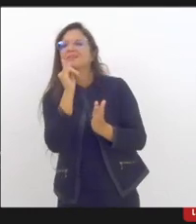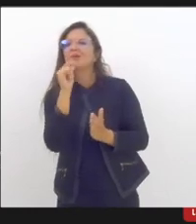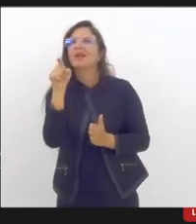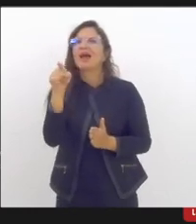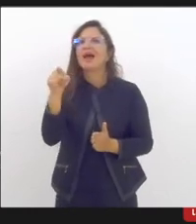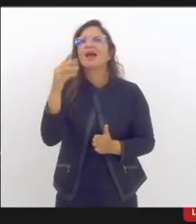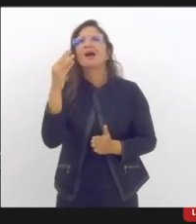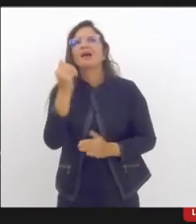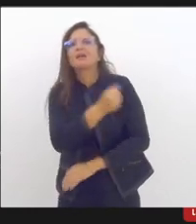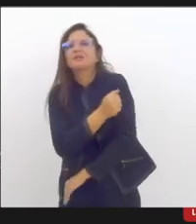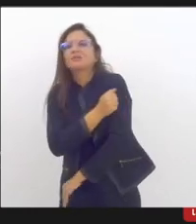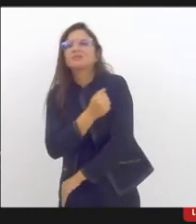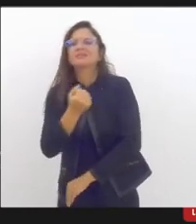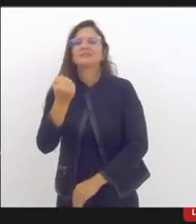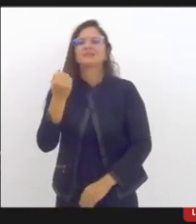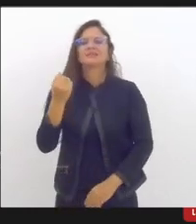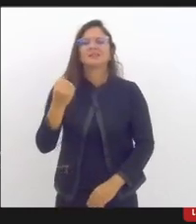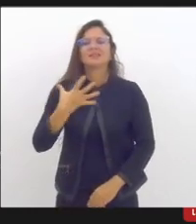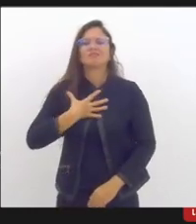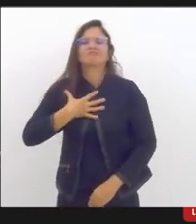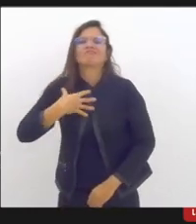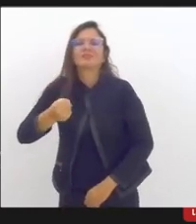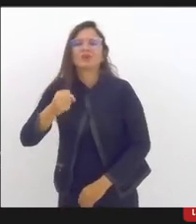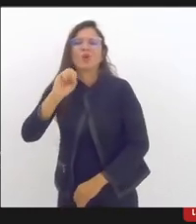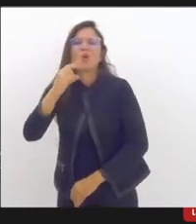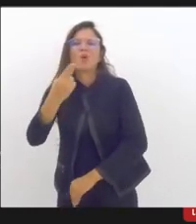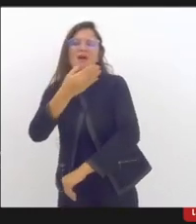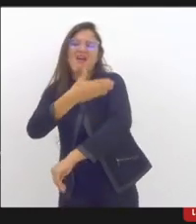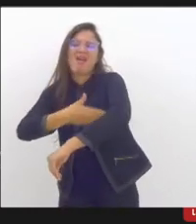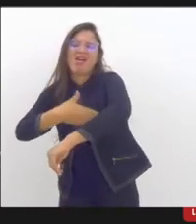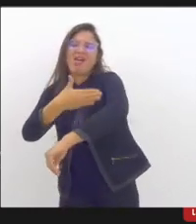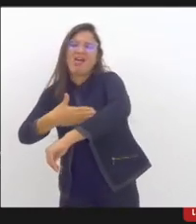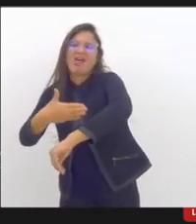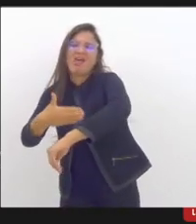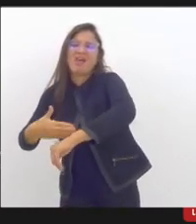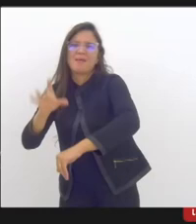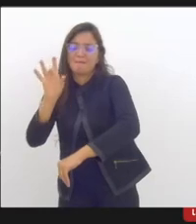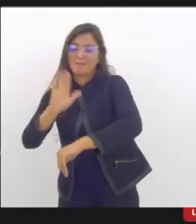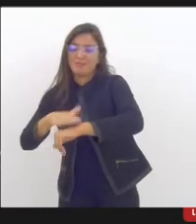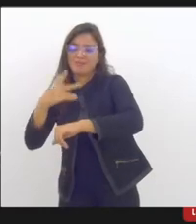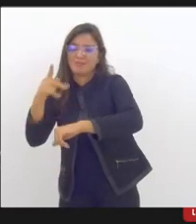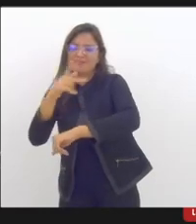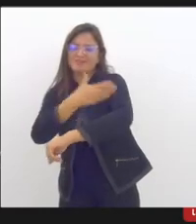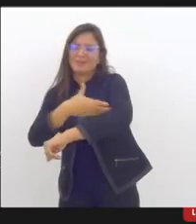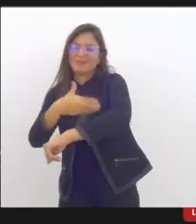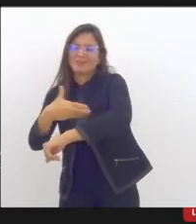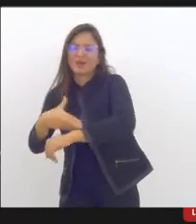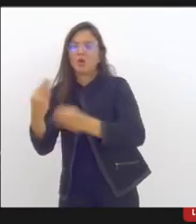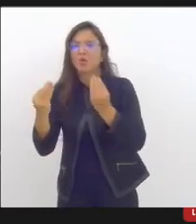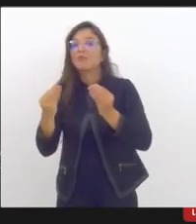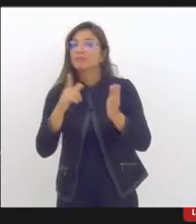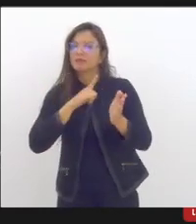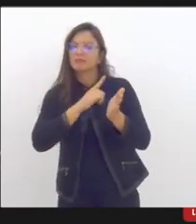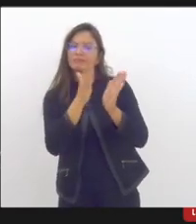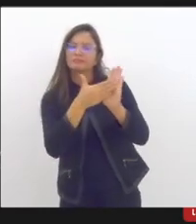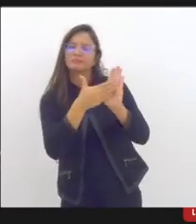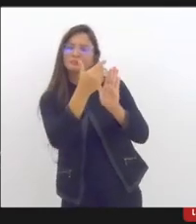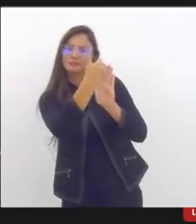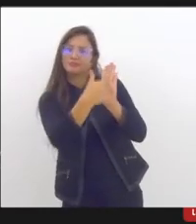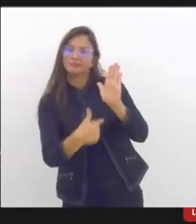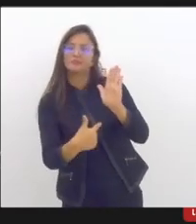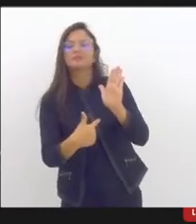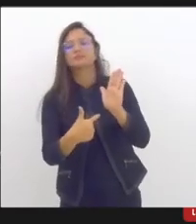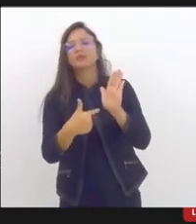suicídio e automutilação. Então, a gente divulgou esse protocolo no ano de 2019, né?